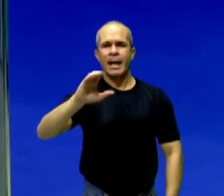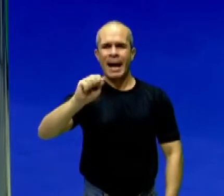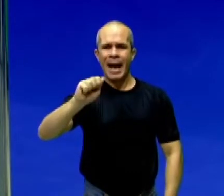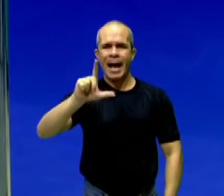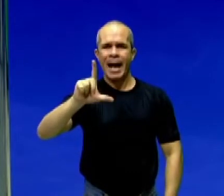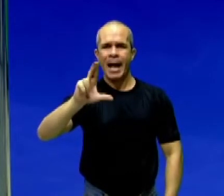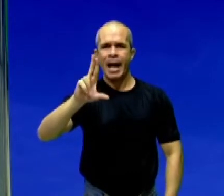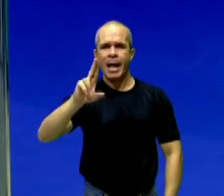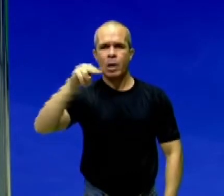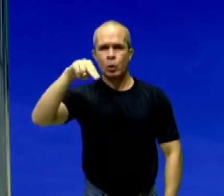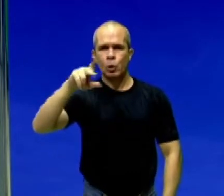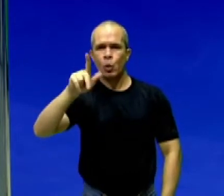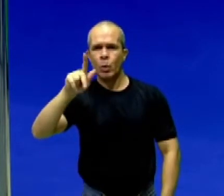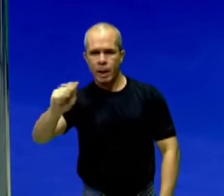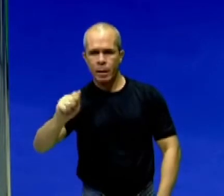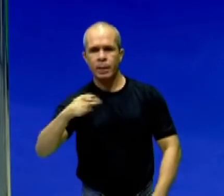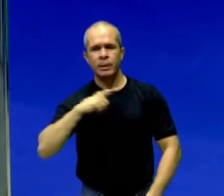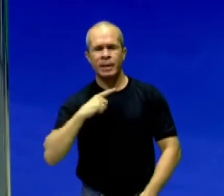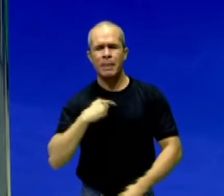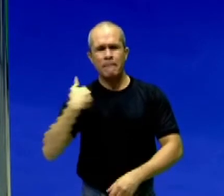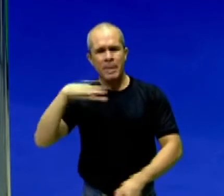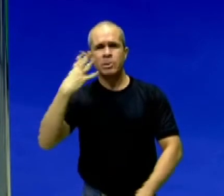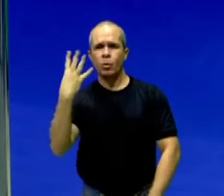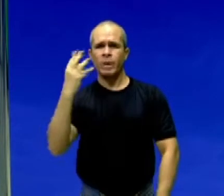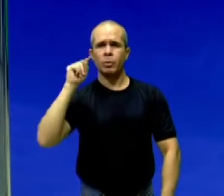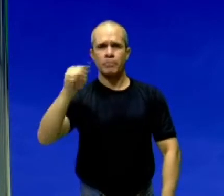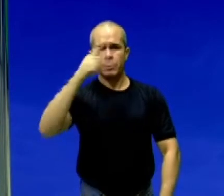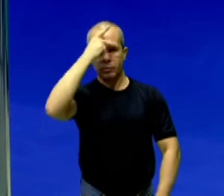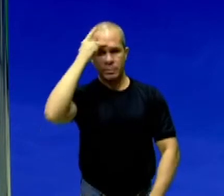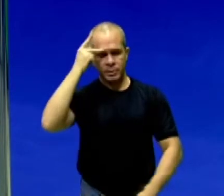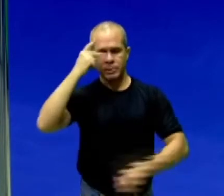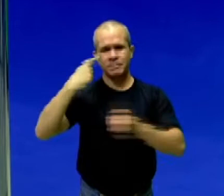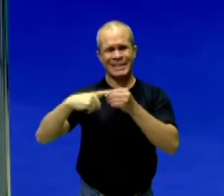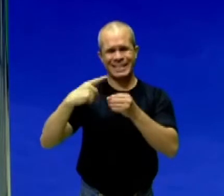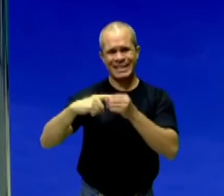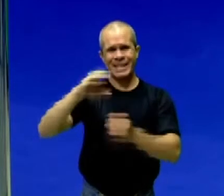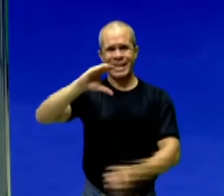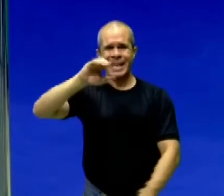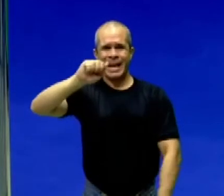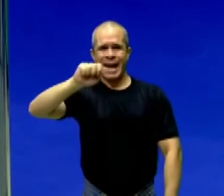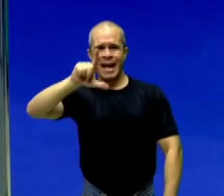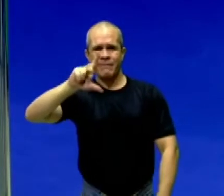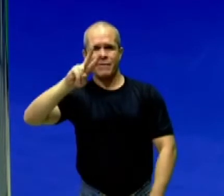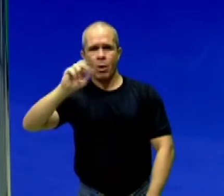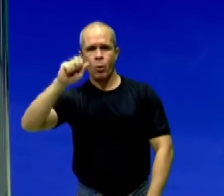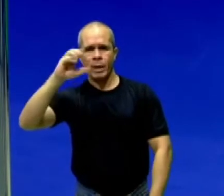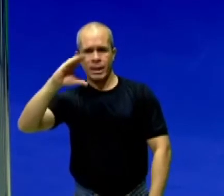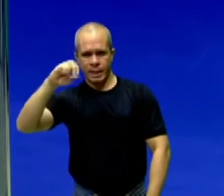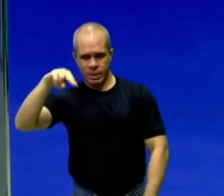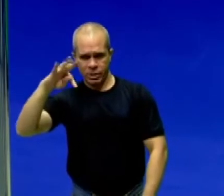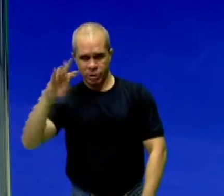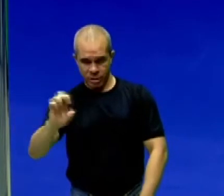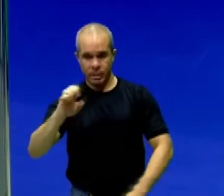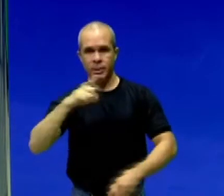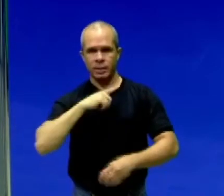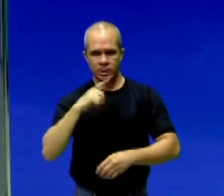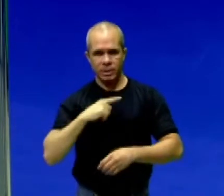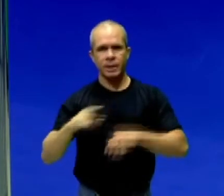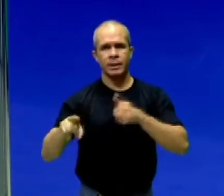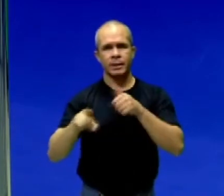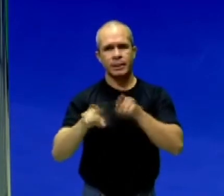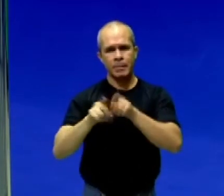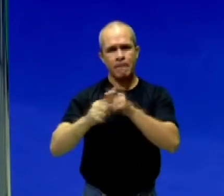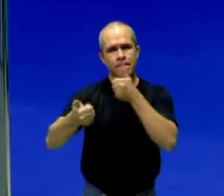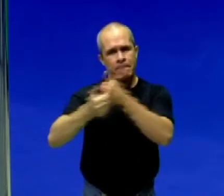de 4 mil pessoas ali. Fica na região de Cavalcante, de Monte Alegre, em Goiás, e uma parte pega o estado